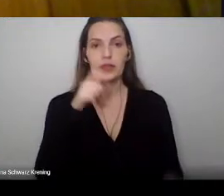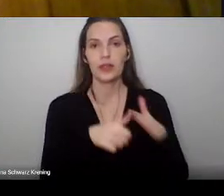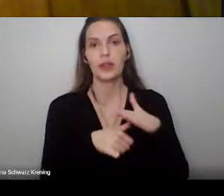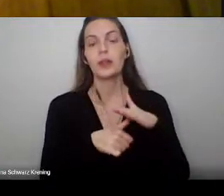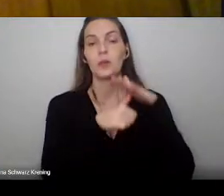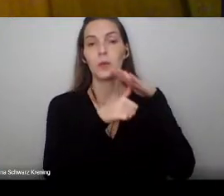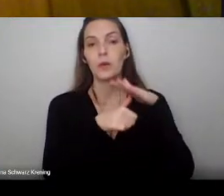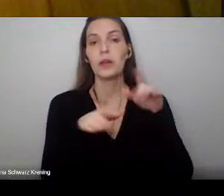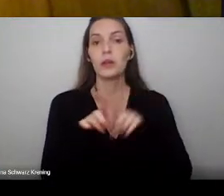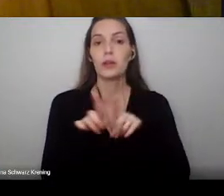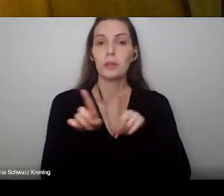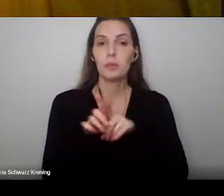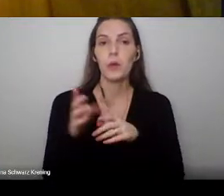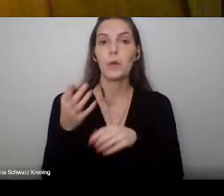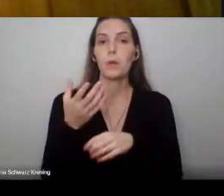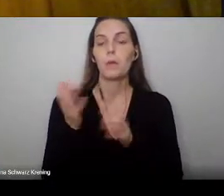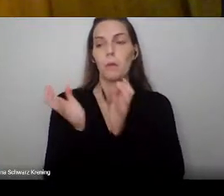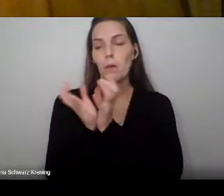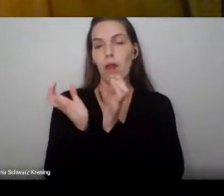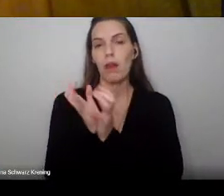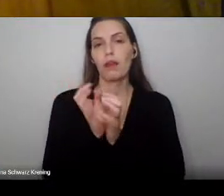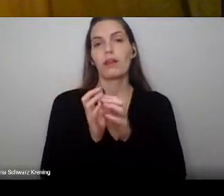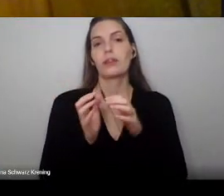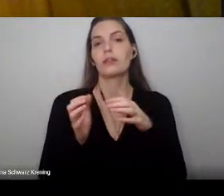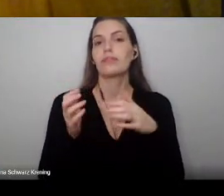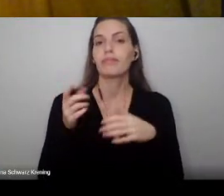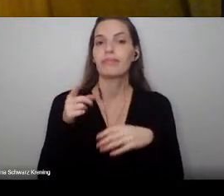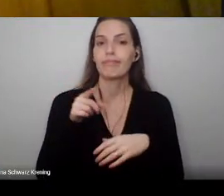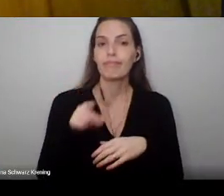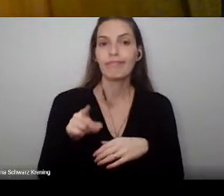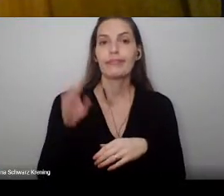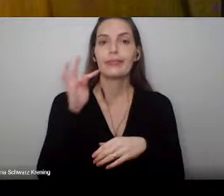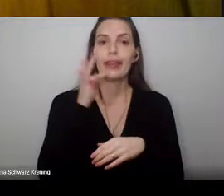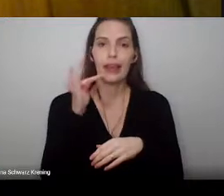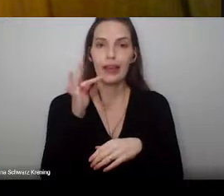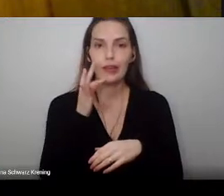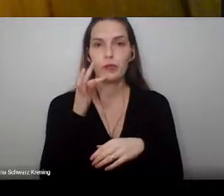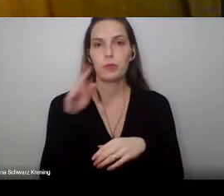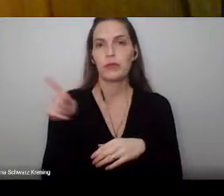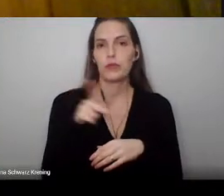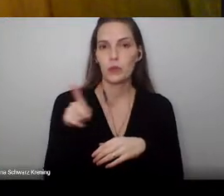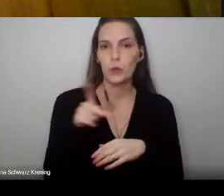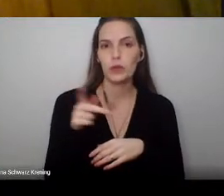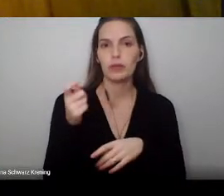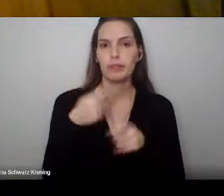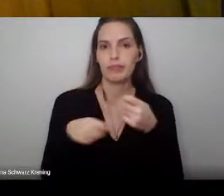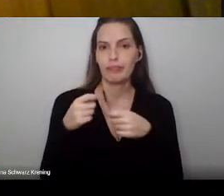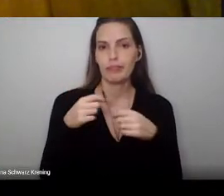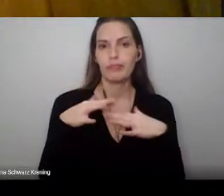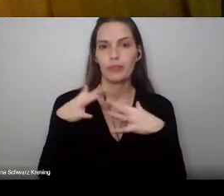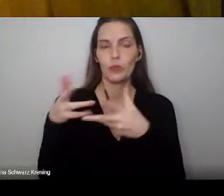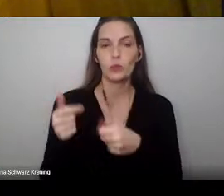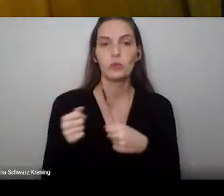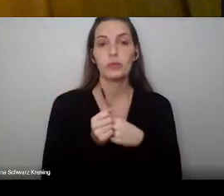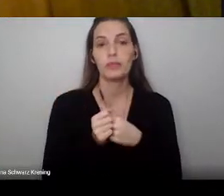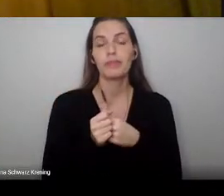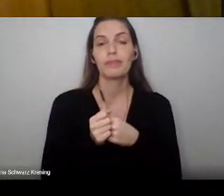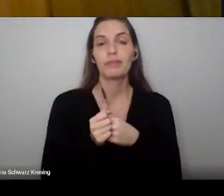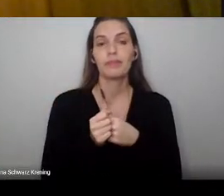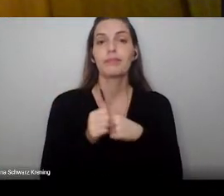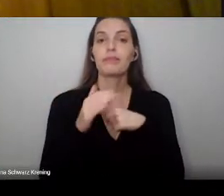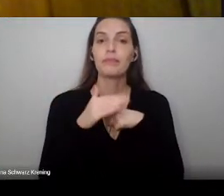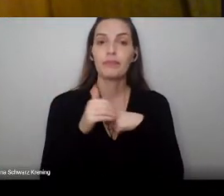colegas, professores, coordenadores e técnicos administrativos. Caros formandos em gestão e saúde.